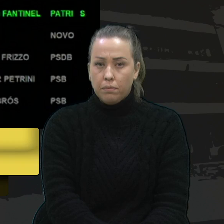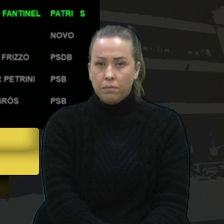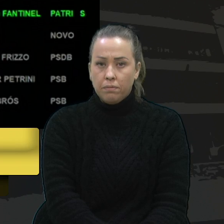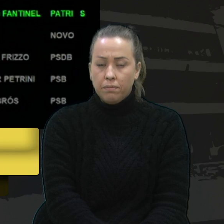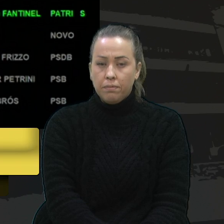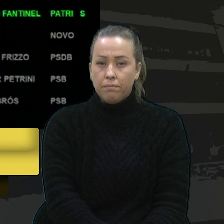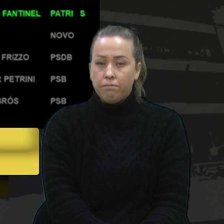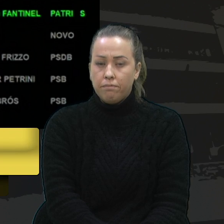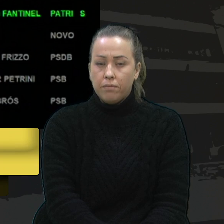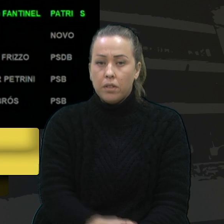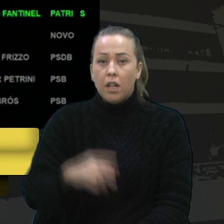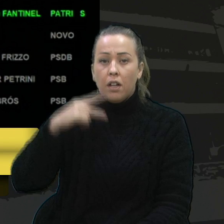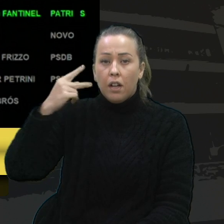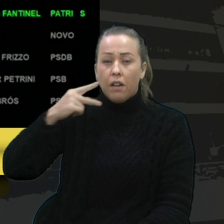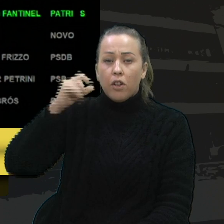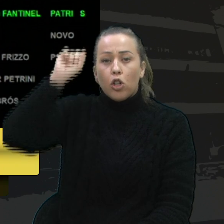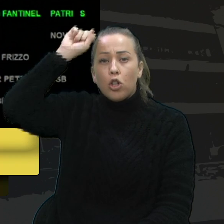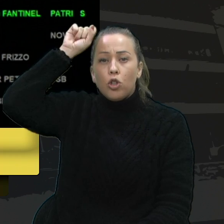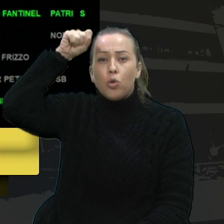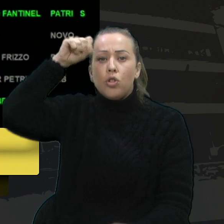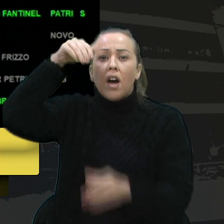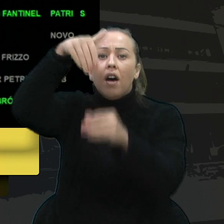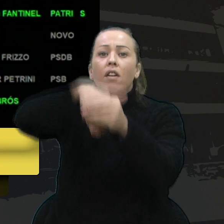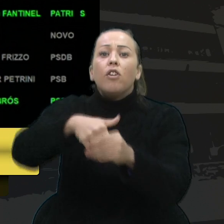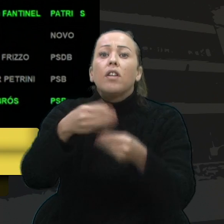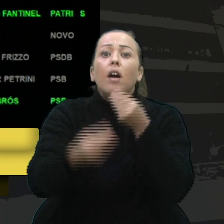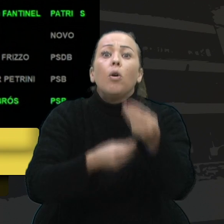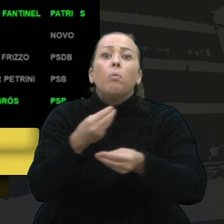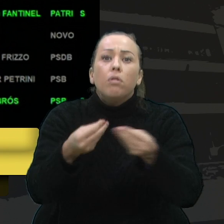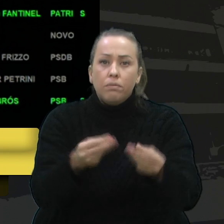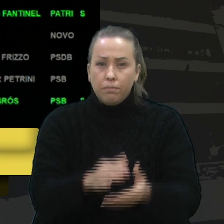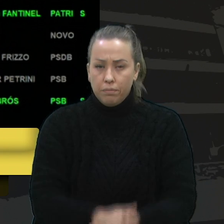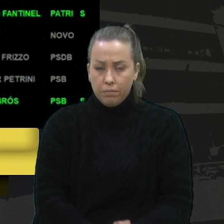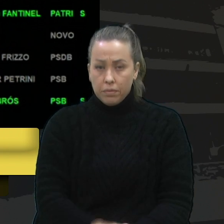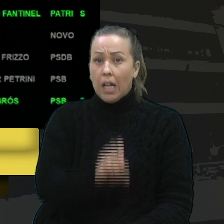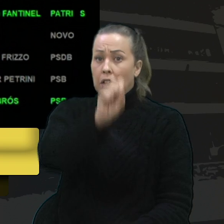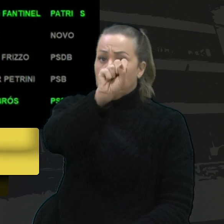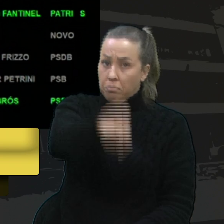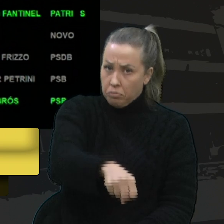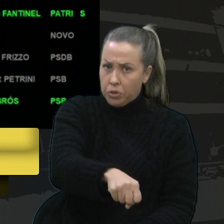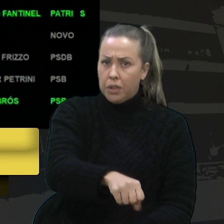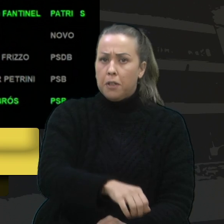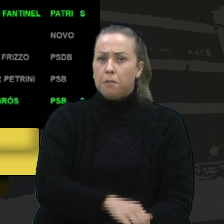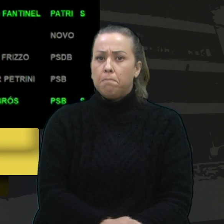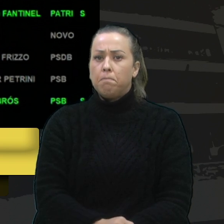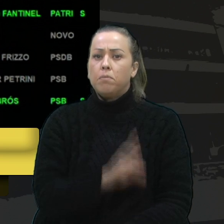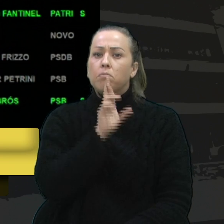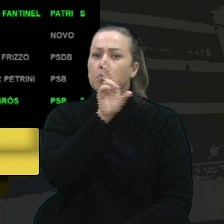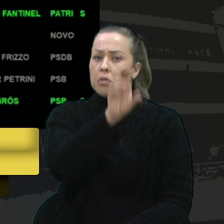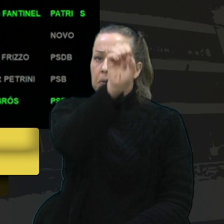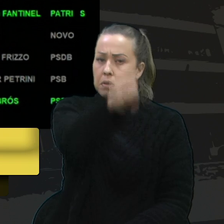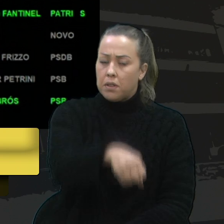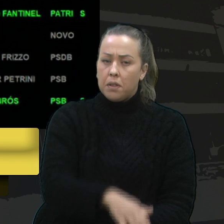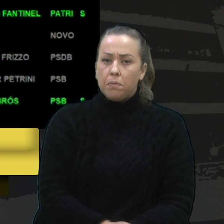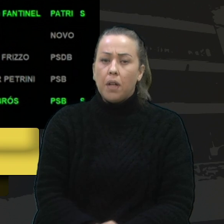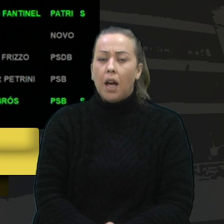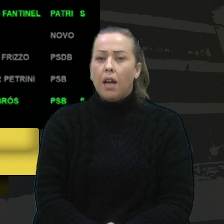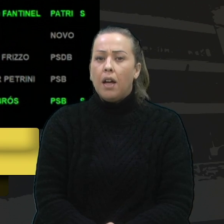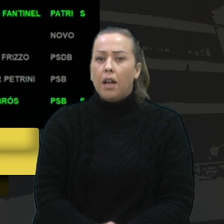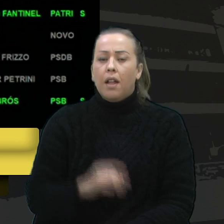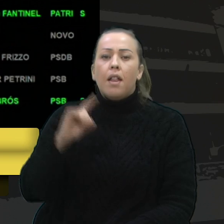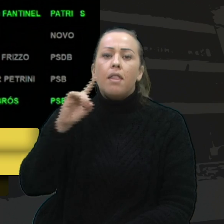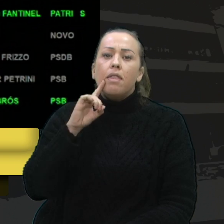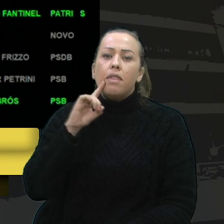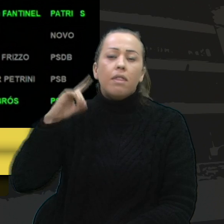Vereador Xuxa, como vota? Voto sim, senhor presidente. Vereadora Denise,